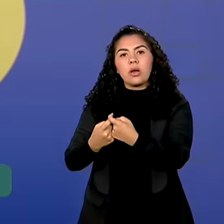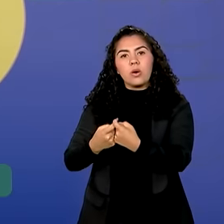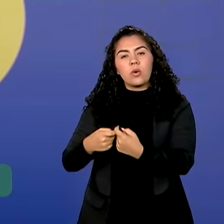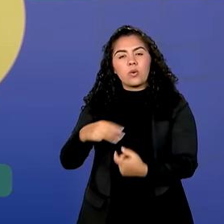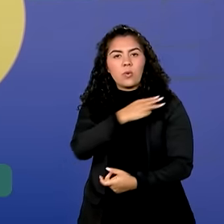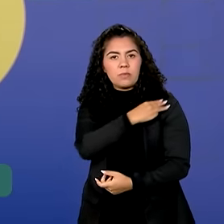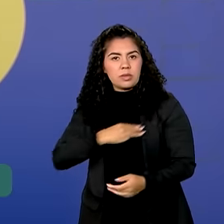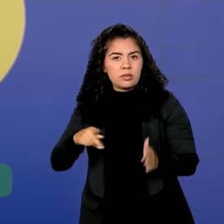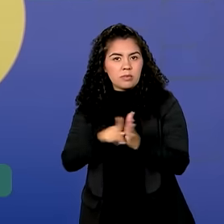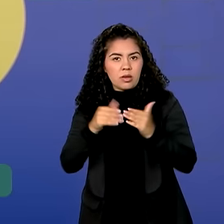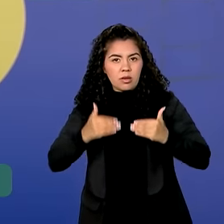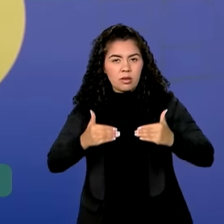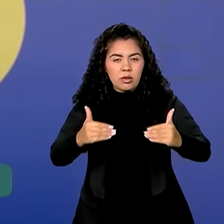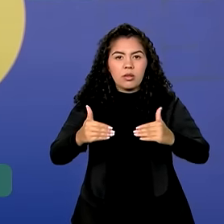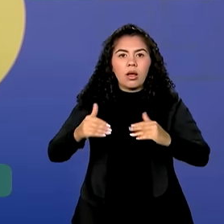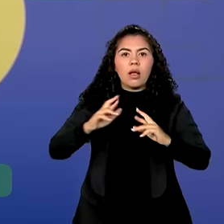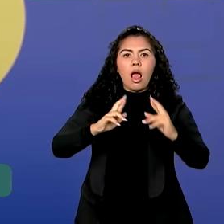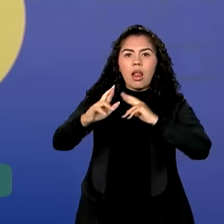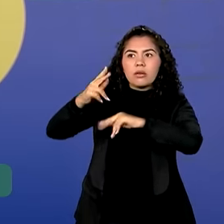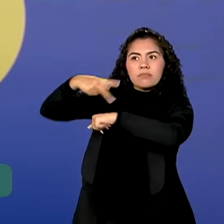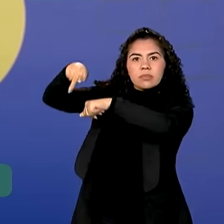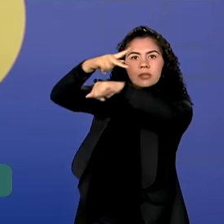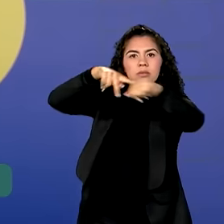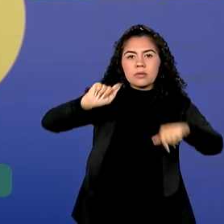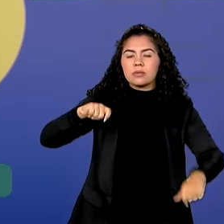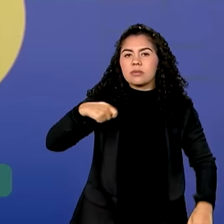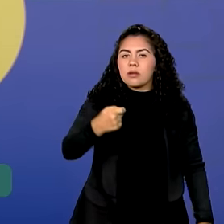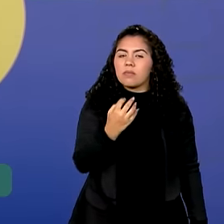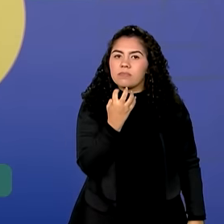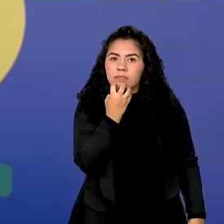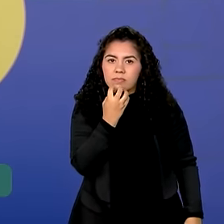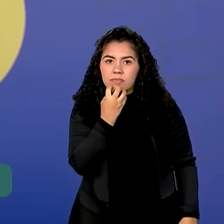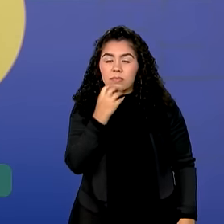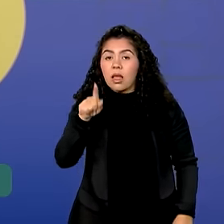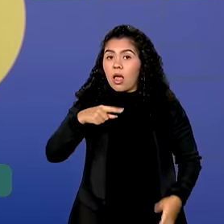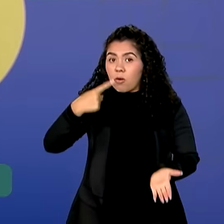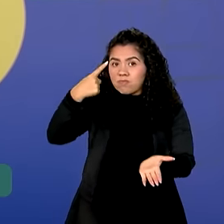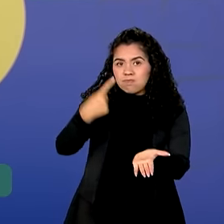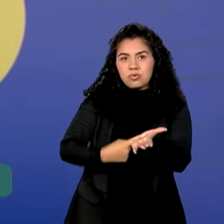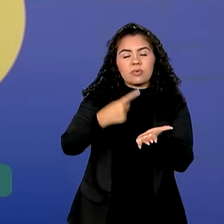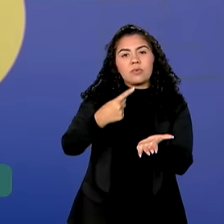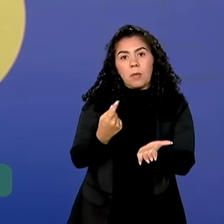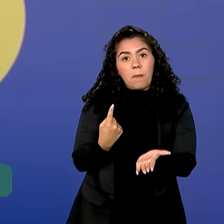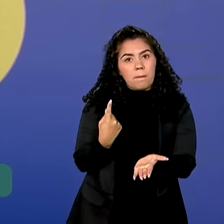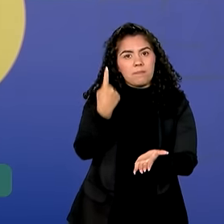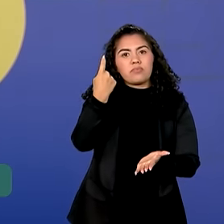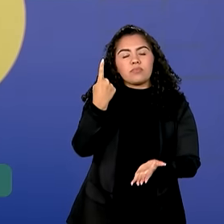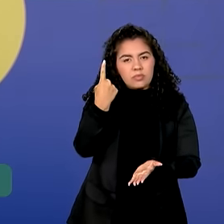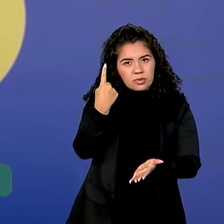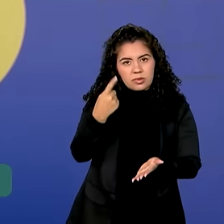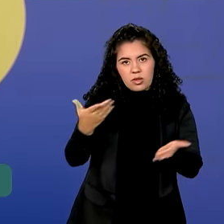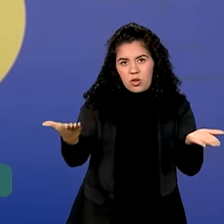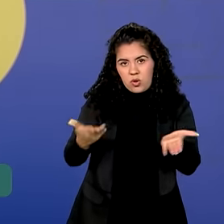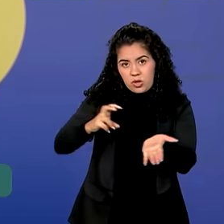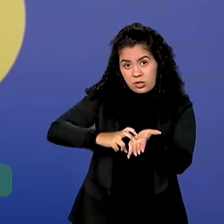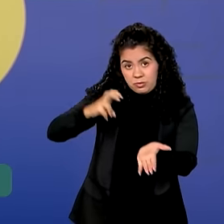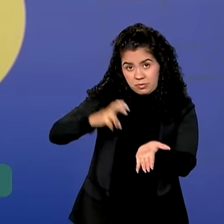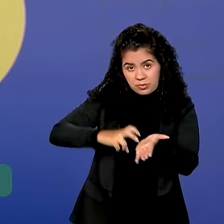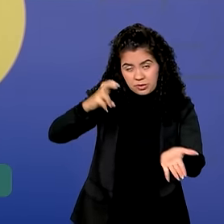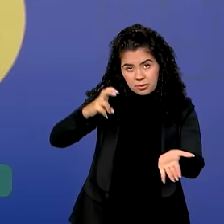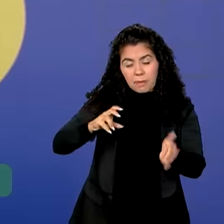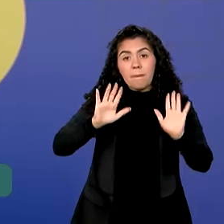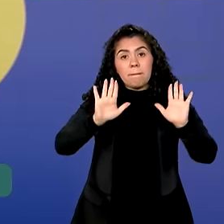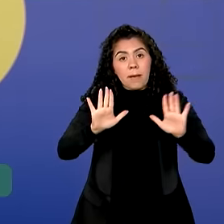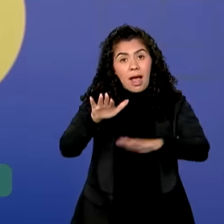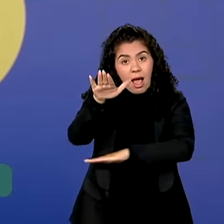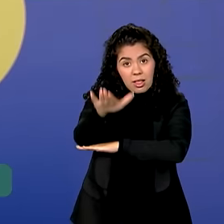Exteriores, Mauro Vieira. Esse é o primeiro e único compromisso previsto na agenda do presidente agora pela manhã. Já